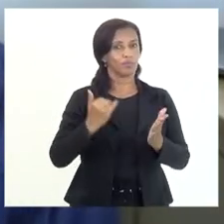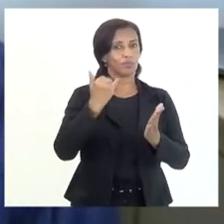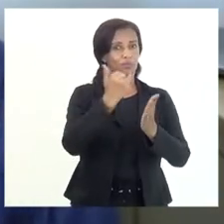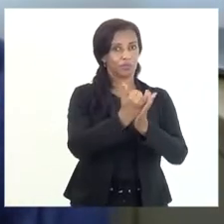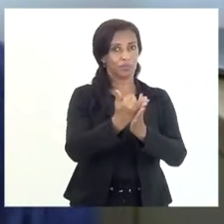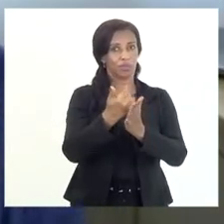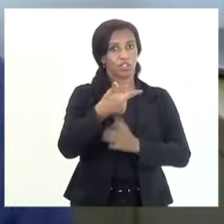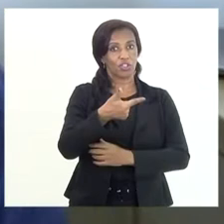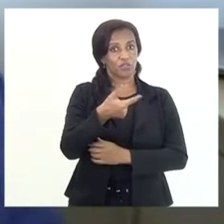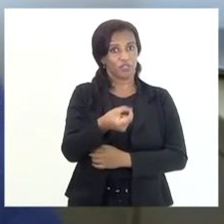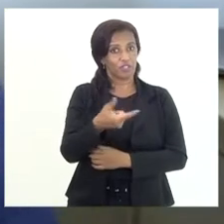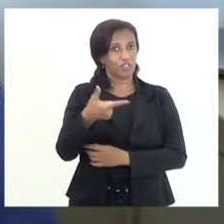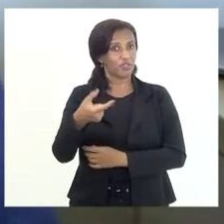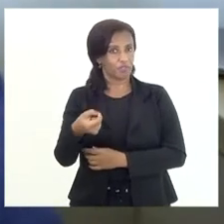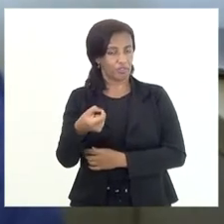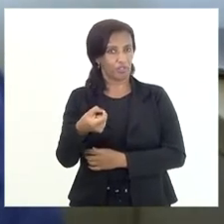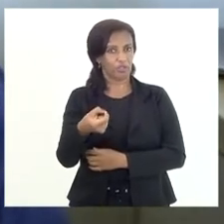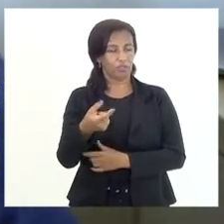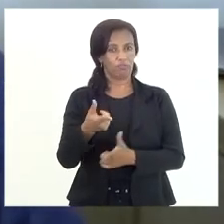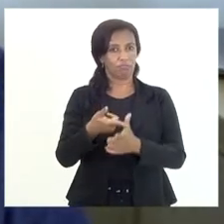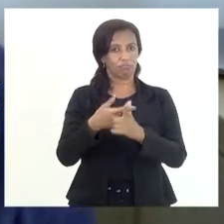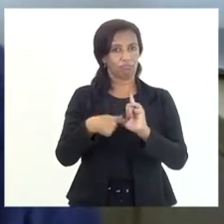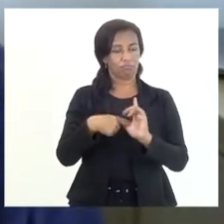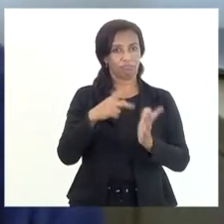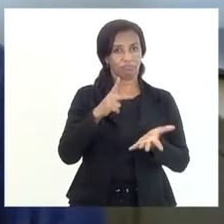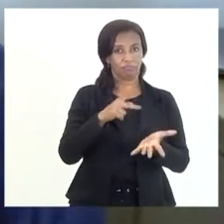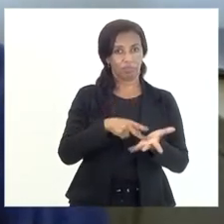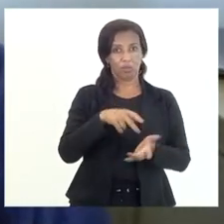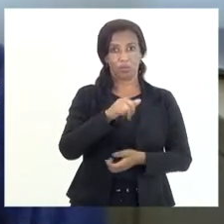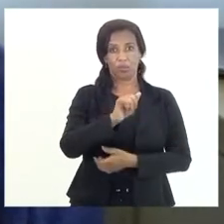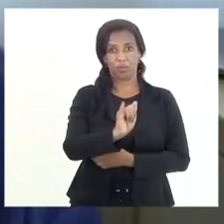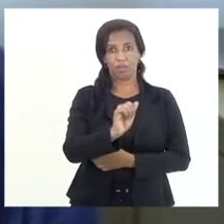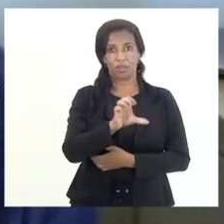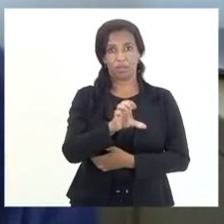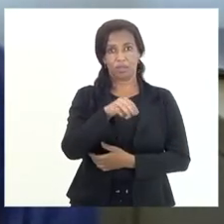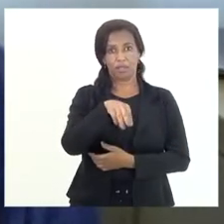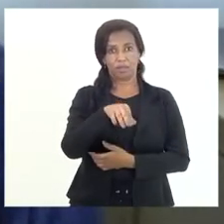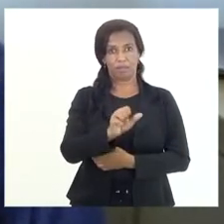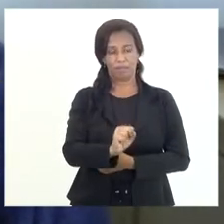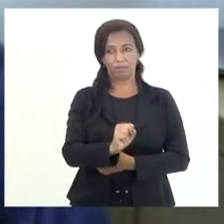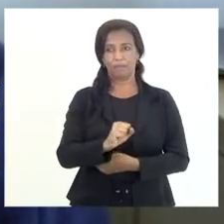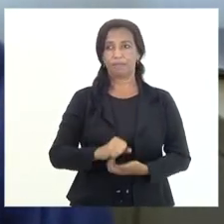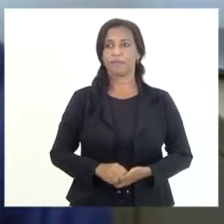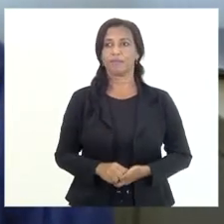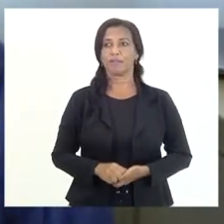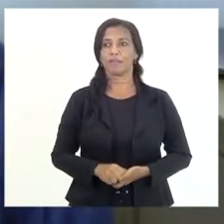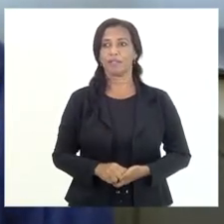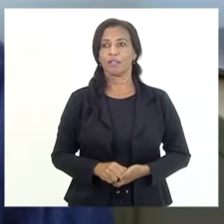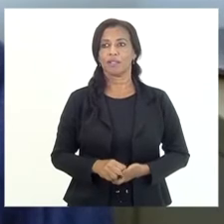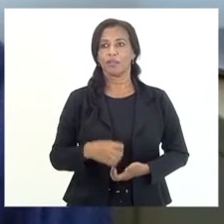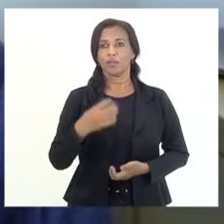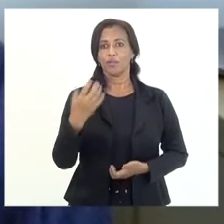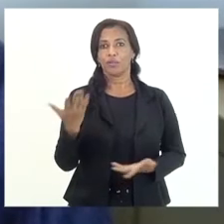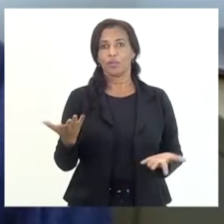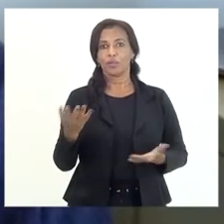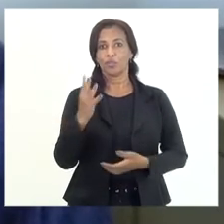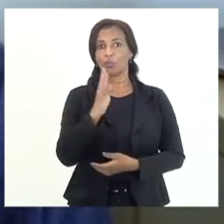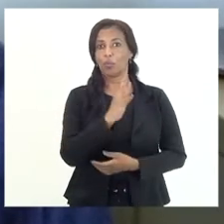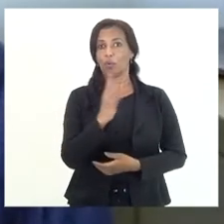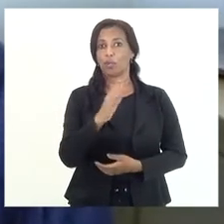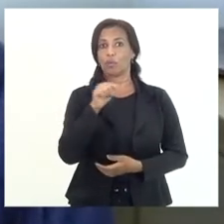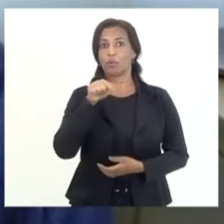2020 da dívida ativa com o ICMS foi de 44